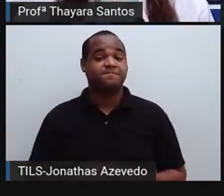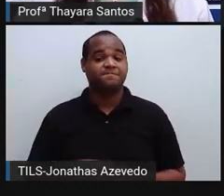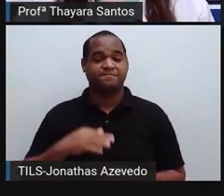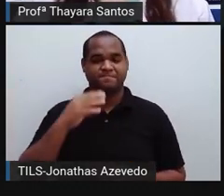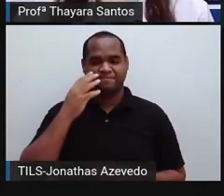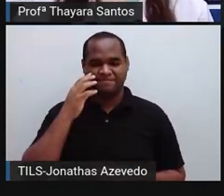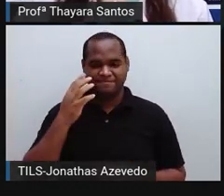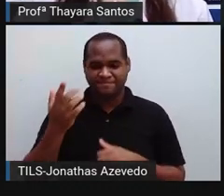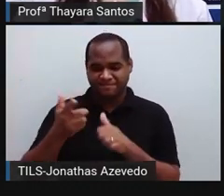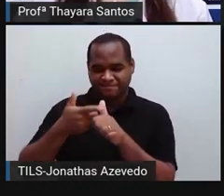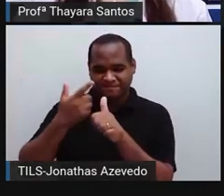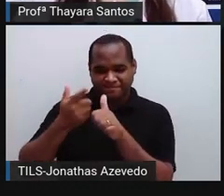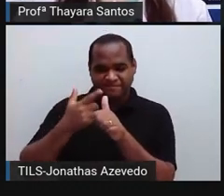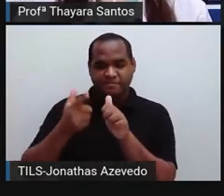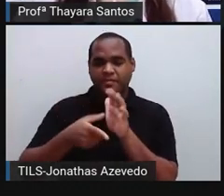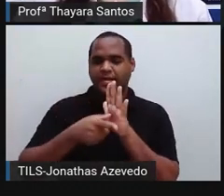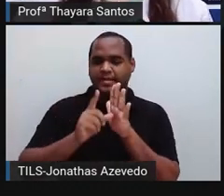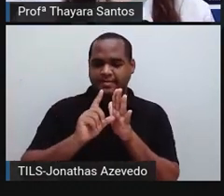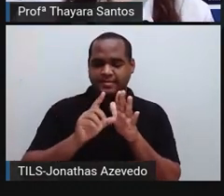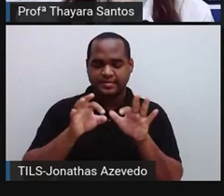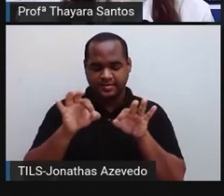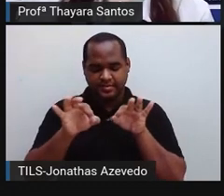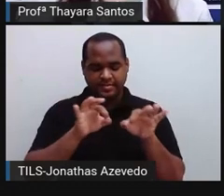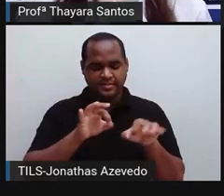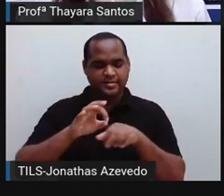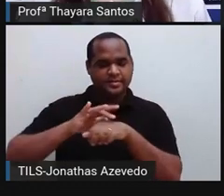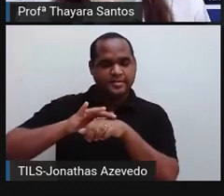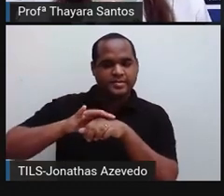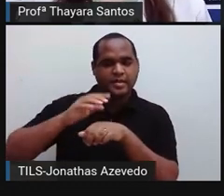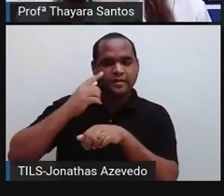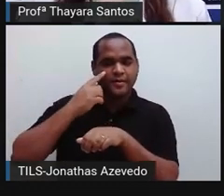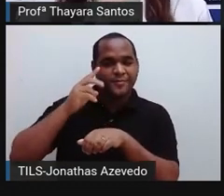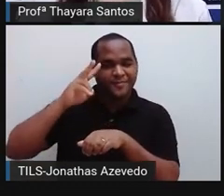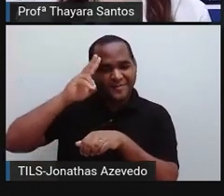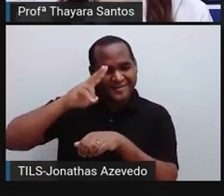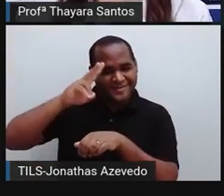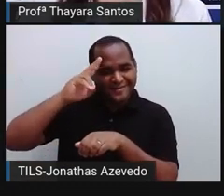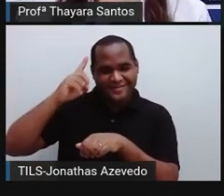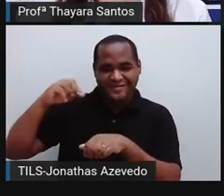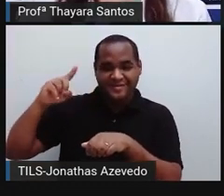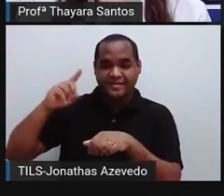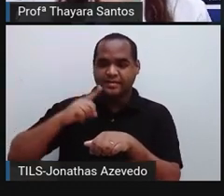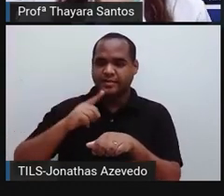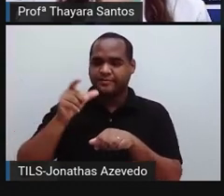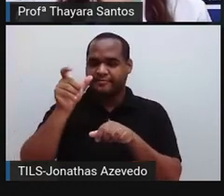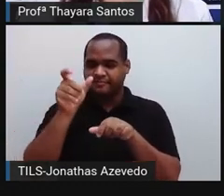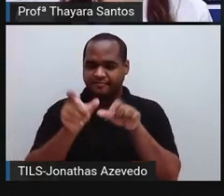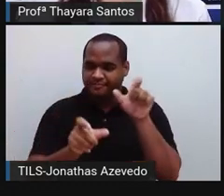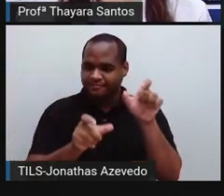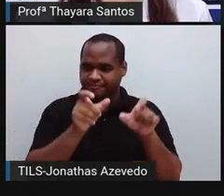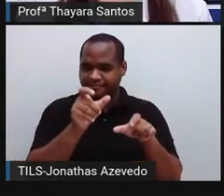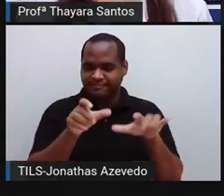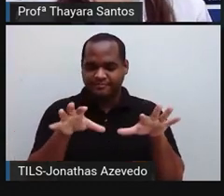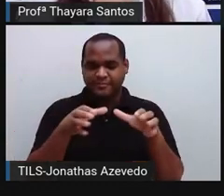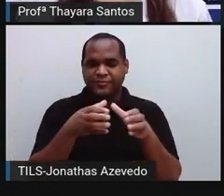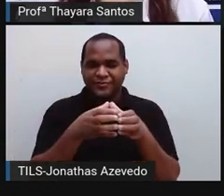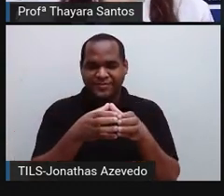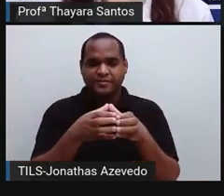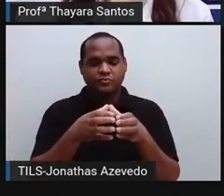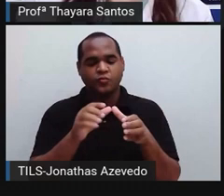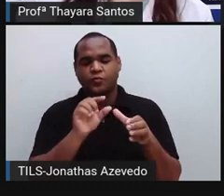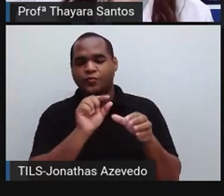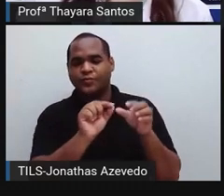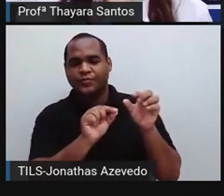Só que antes da gente falar sobre as doenças, vamos primeiro relembrar algumas características desses organismos, dos fungos,